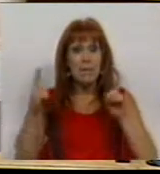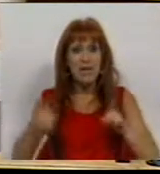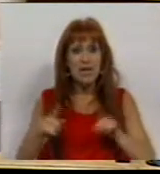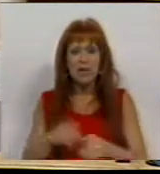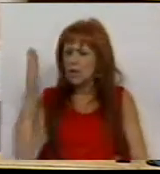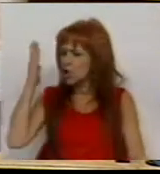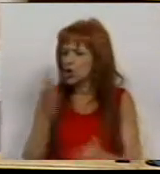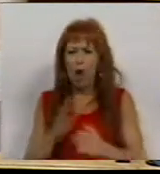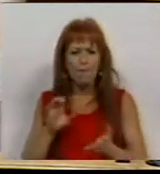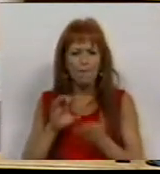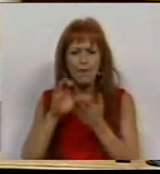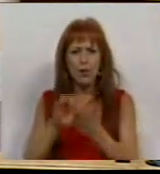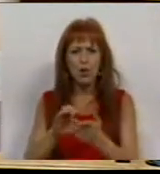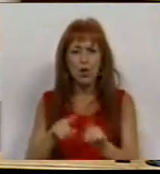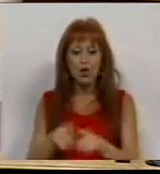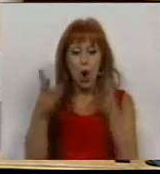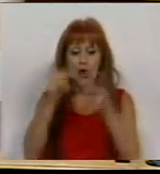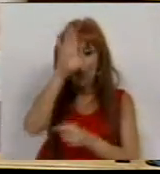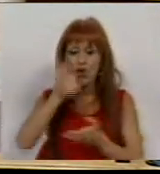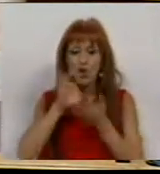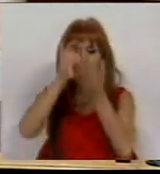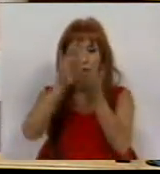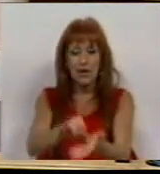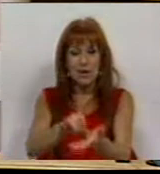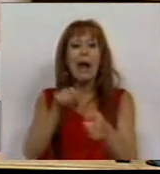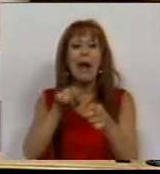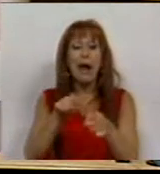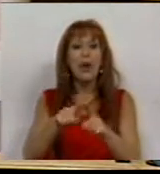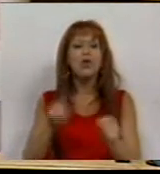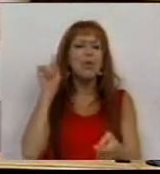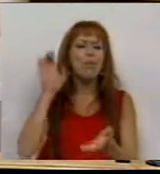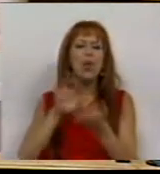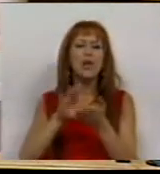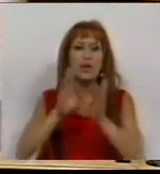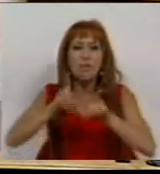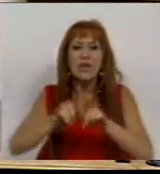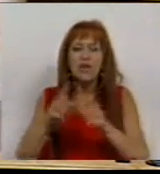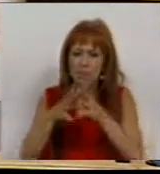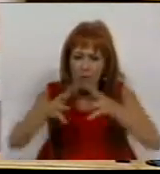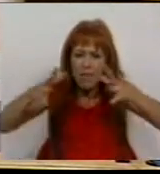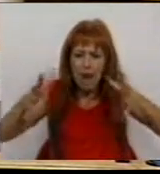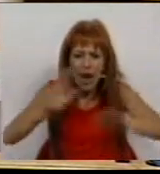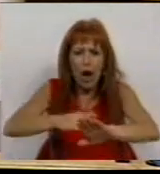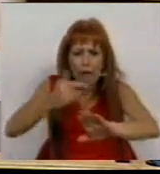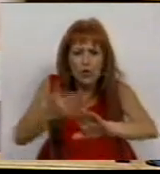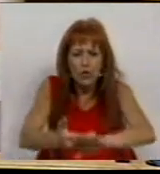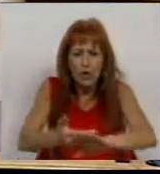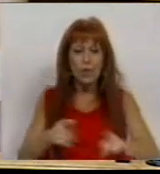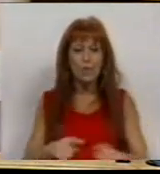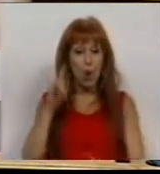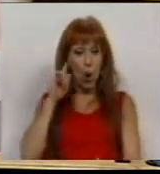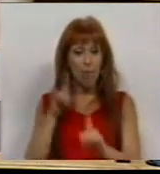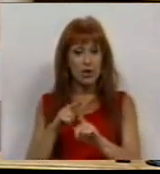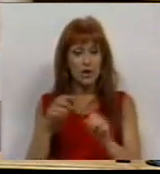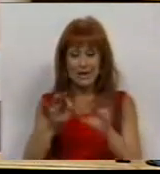ser exclusivamente financiadas pelo Orçamento de Estado, sendo que, para tal, os montantes devem ser ampliados e reforçados. Ao